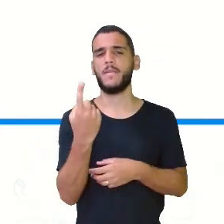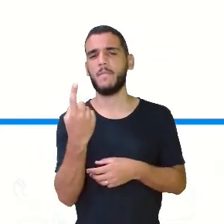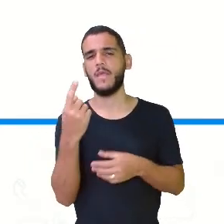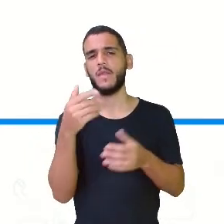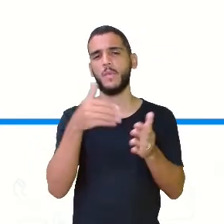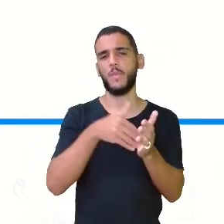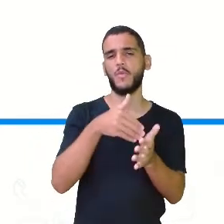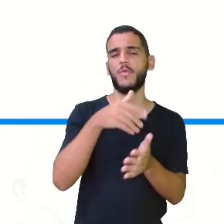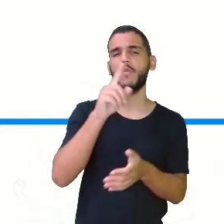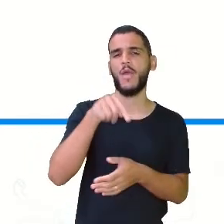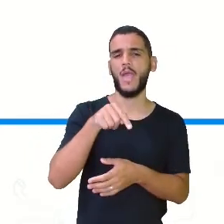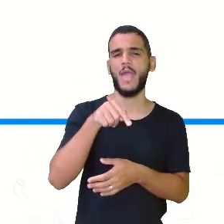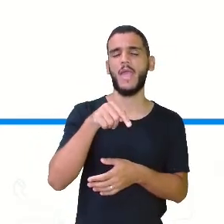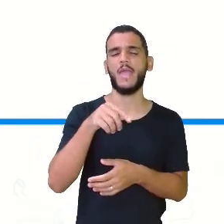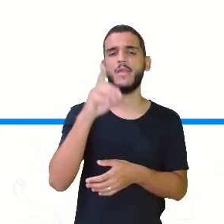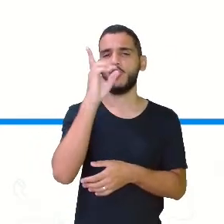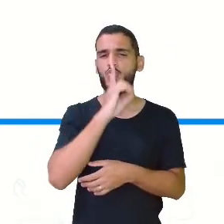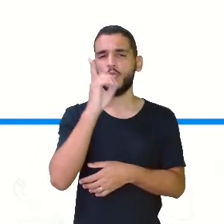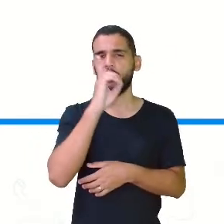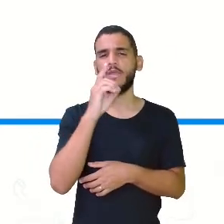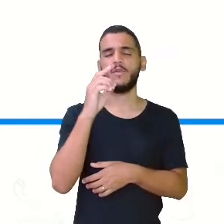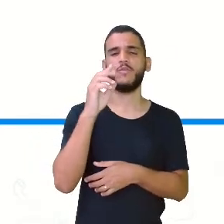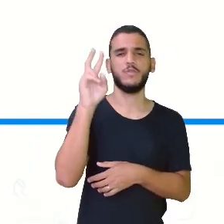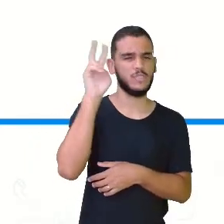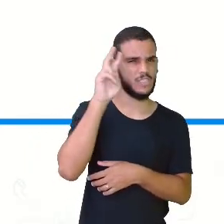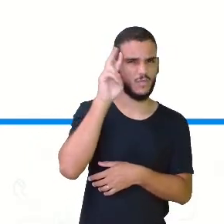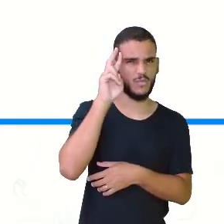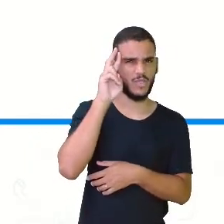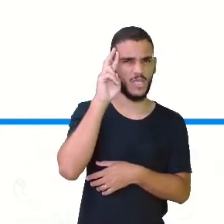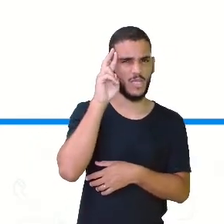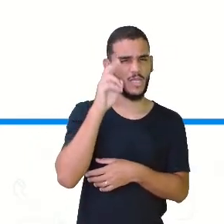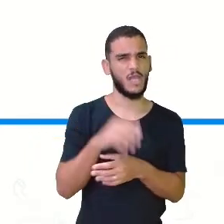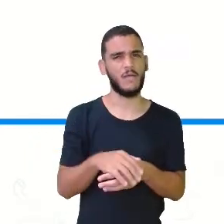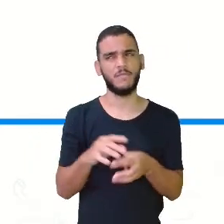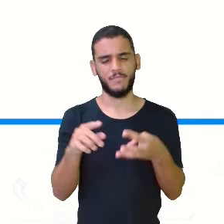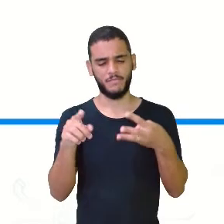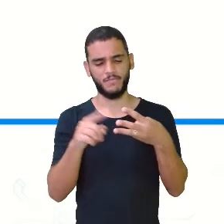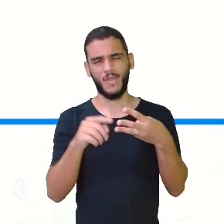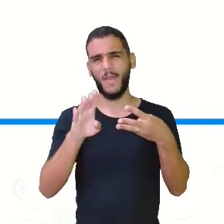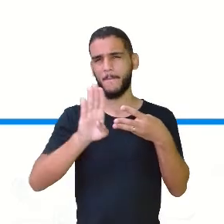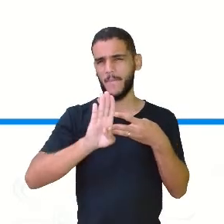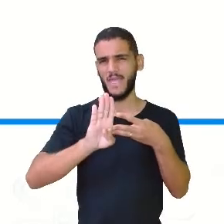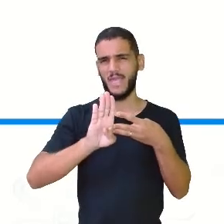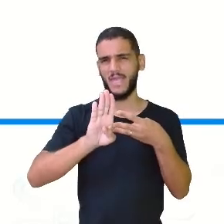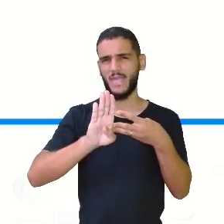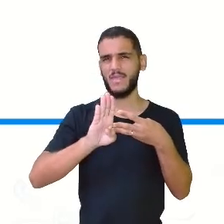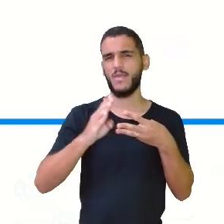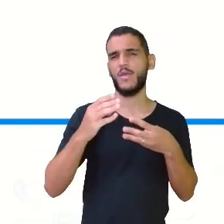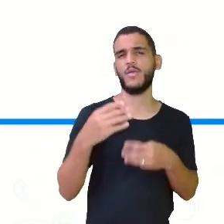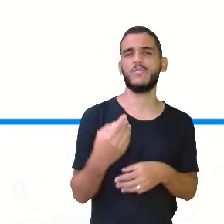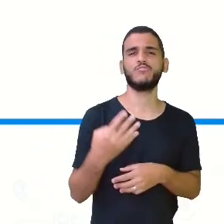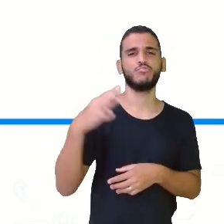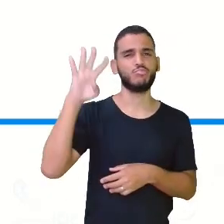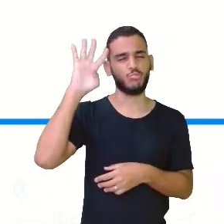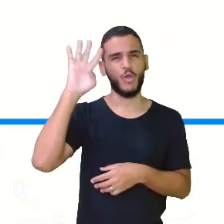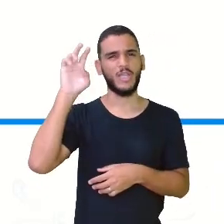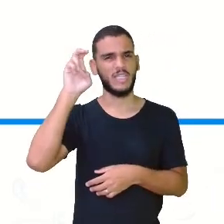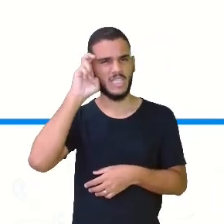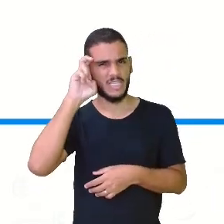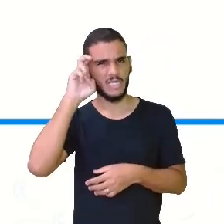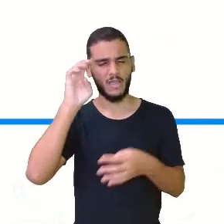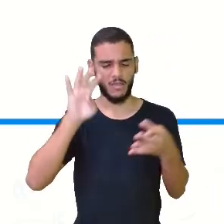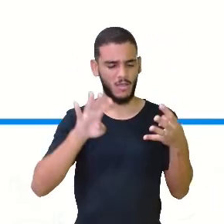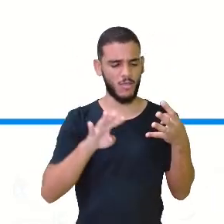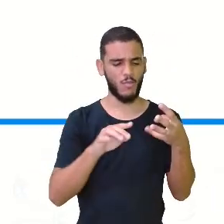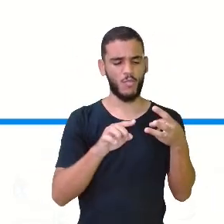semana é domingo e segunda-feira? Será que é a letra B, quarta e quinta-feira?